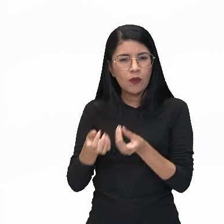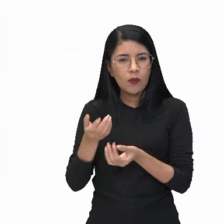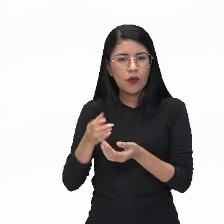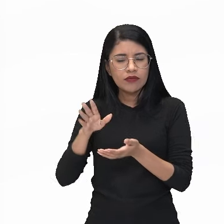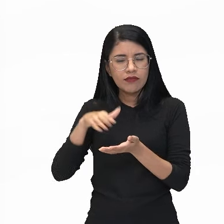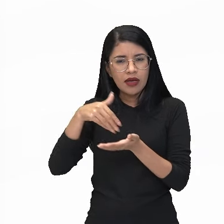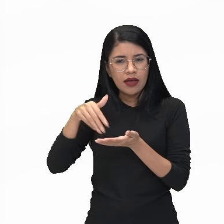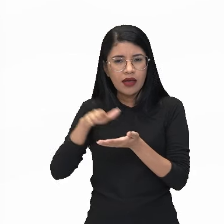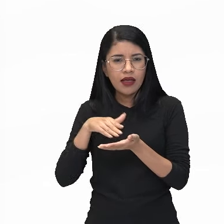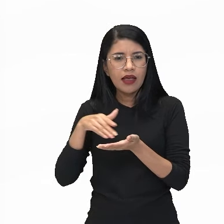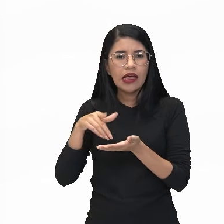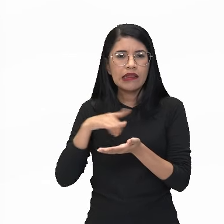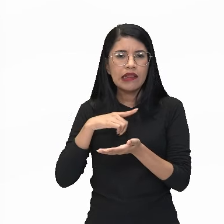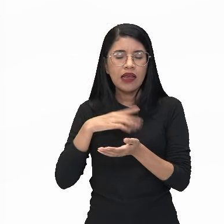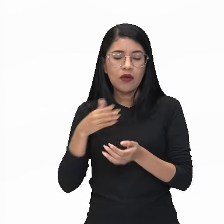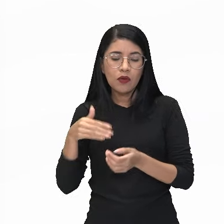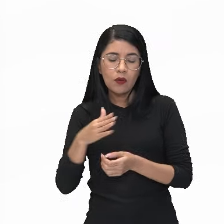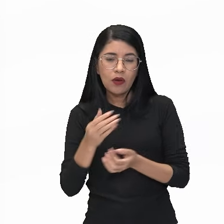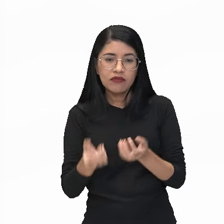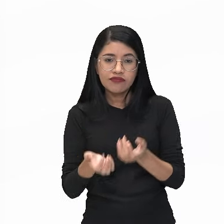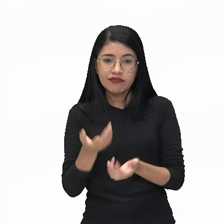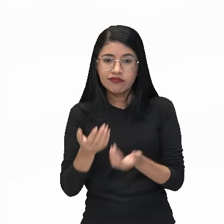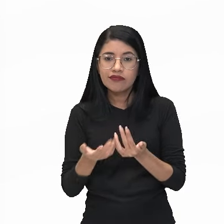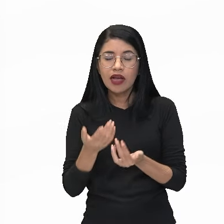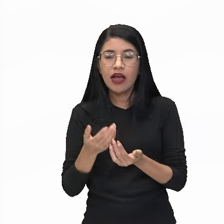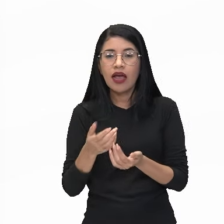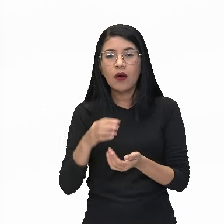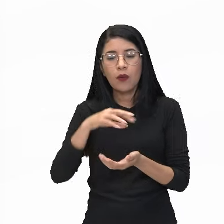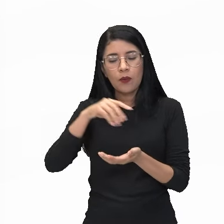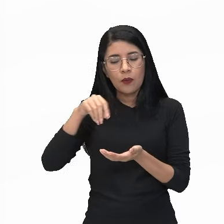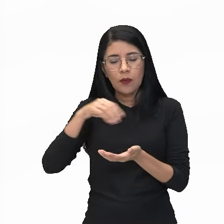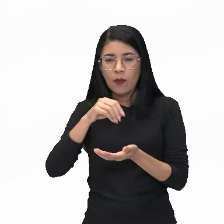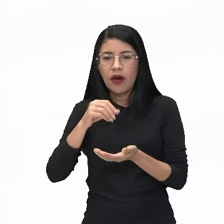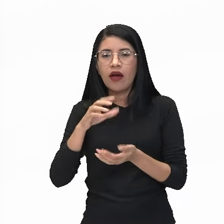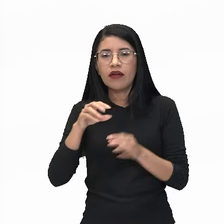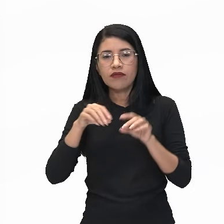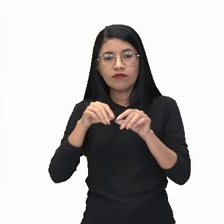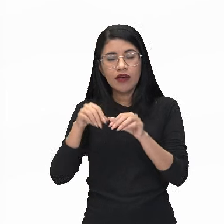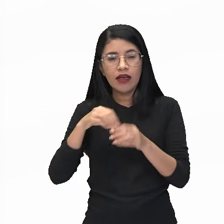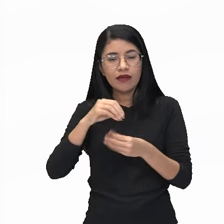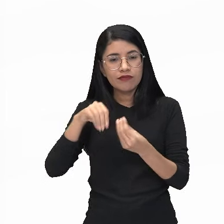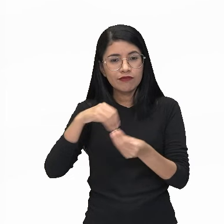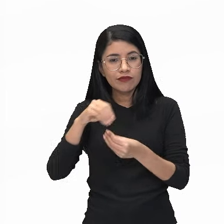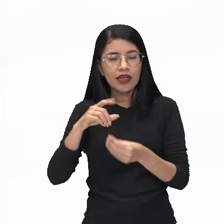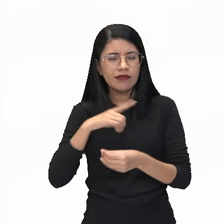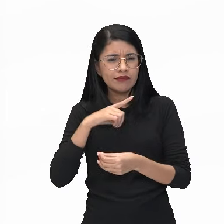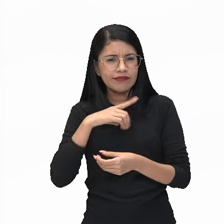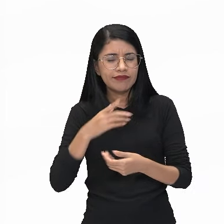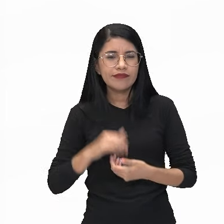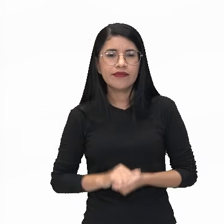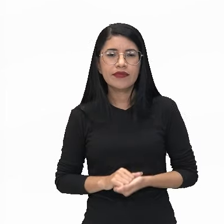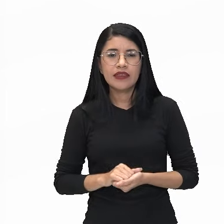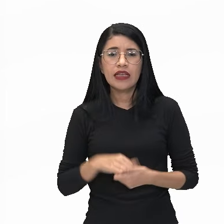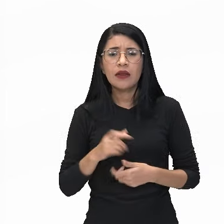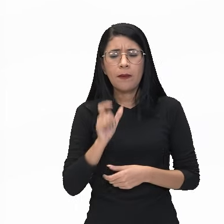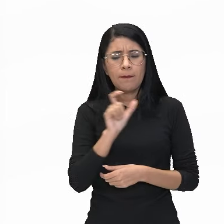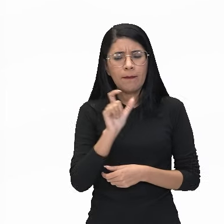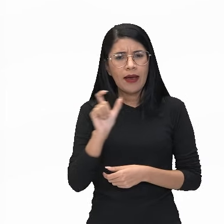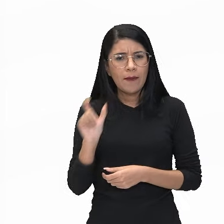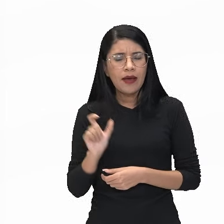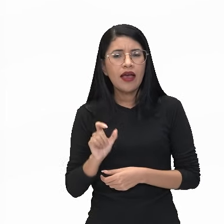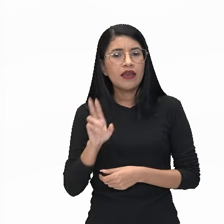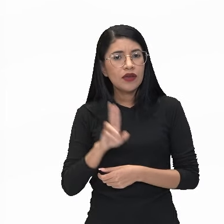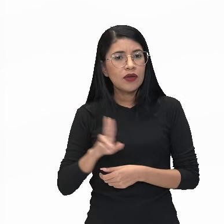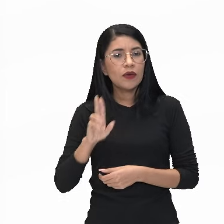derretida, um tambaquisão assado com limão e um pirãozinho. Tem? São palavras que nós